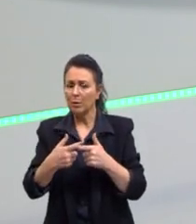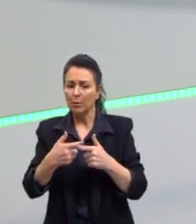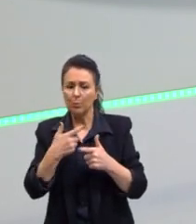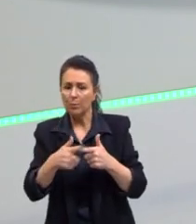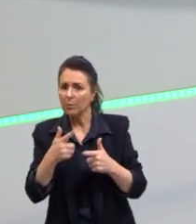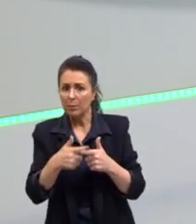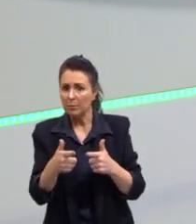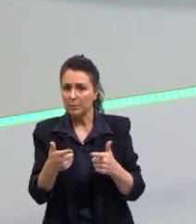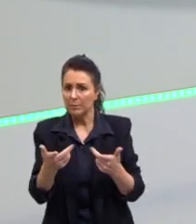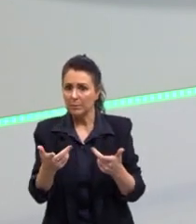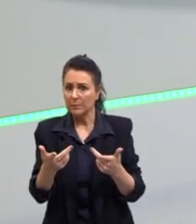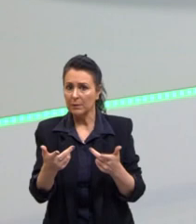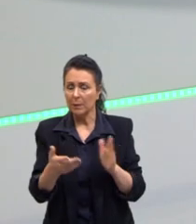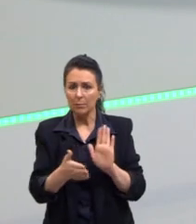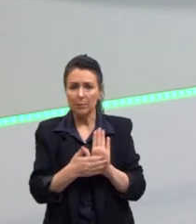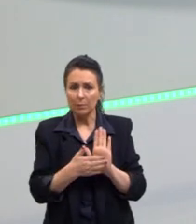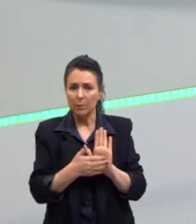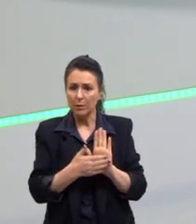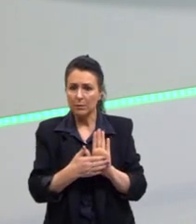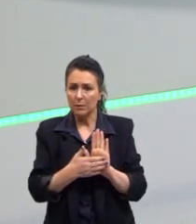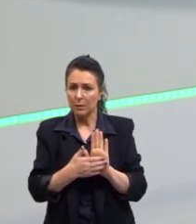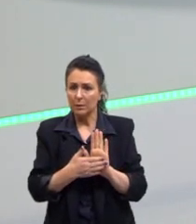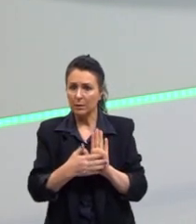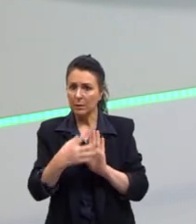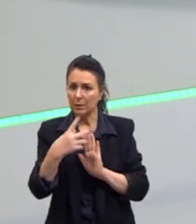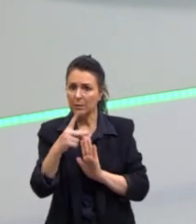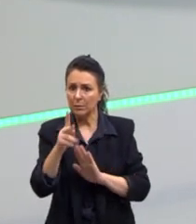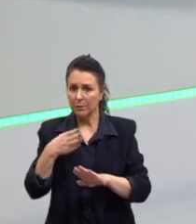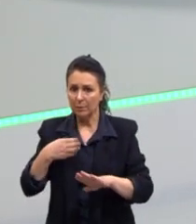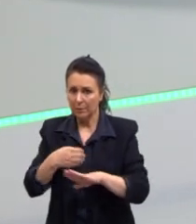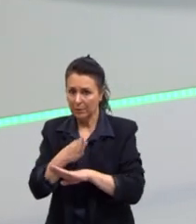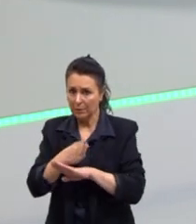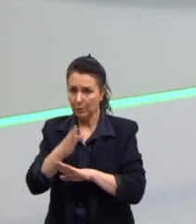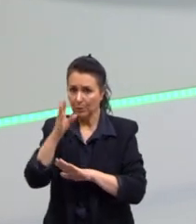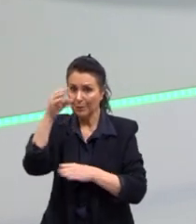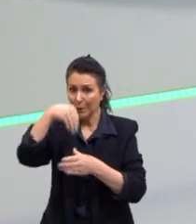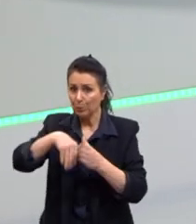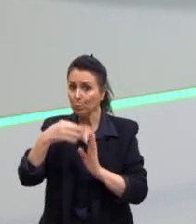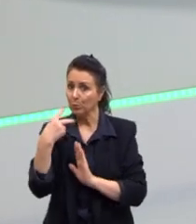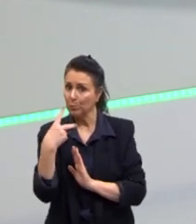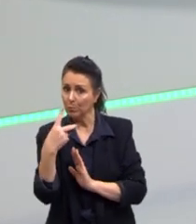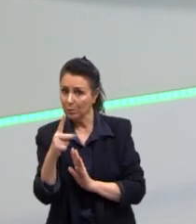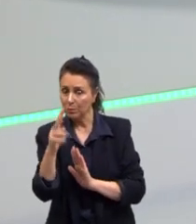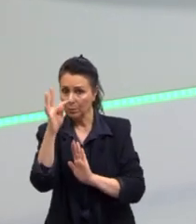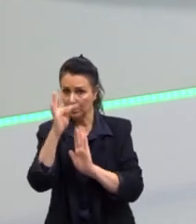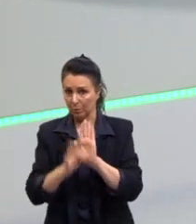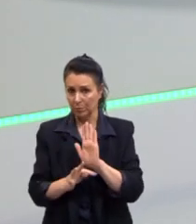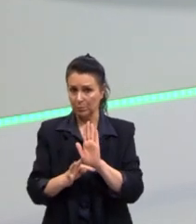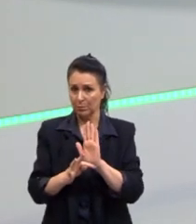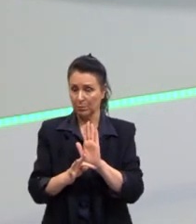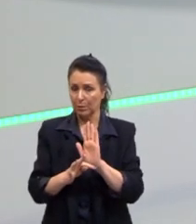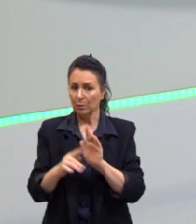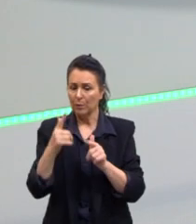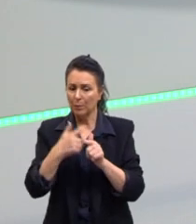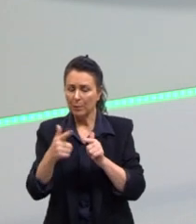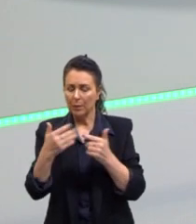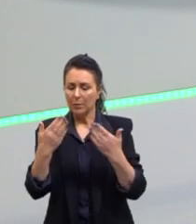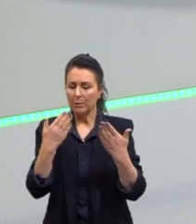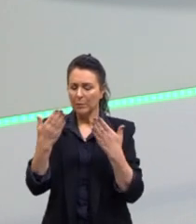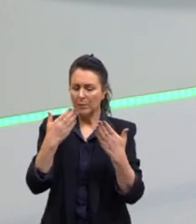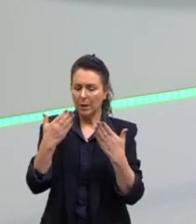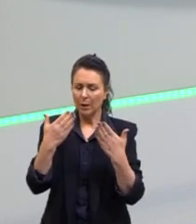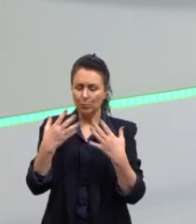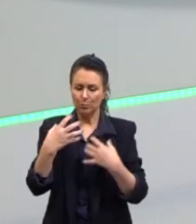propor uma intervenção ao longo do teu texto. Mas tu vai problematizar aquilo, vai analisar de maneira